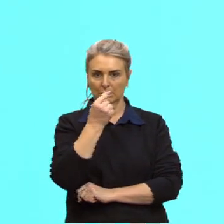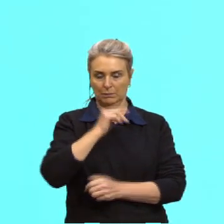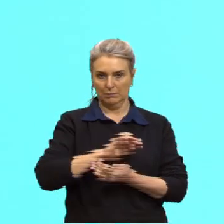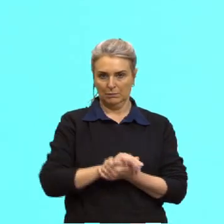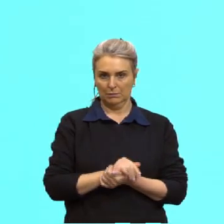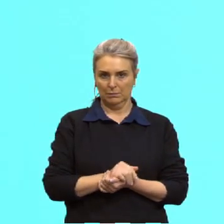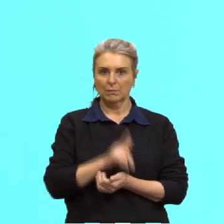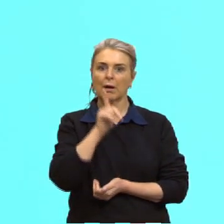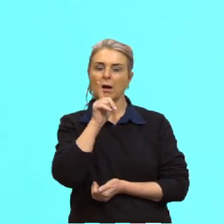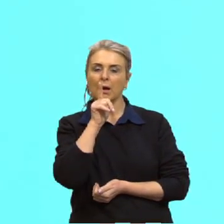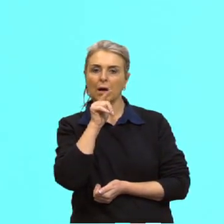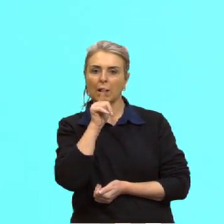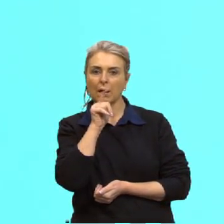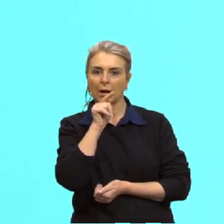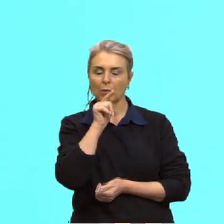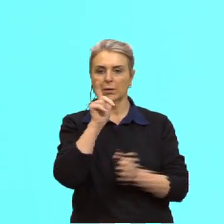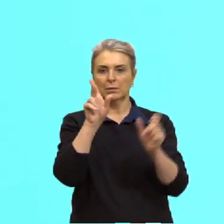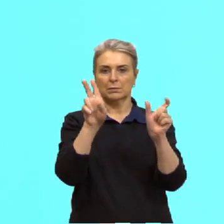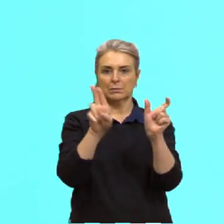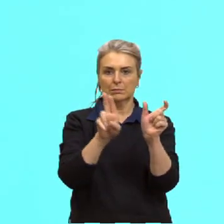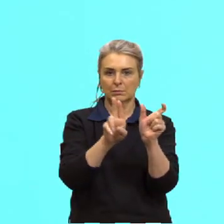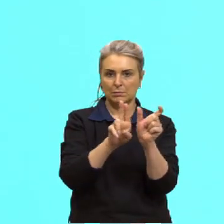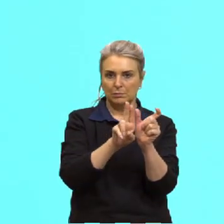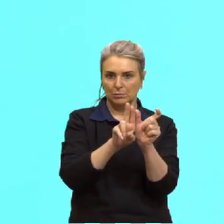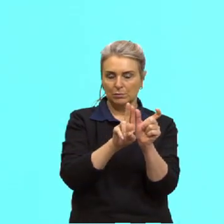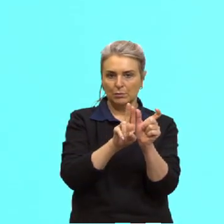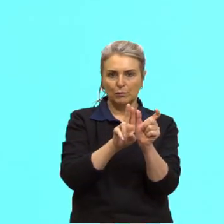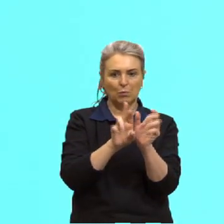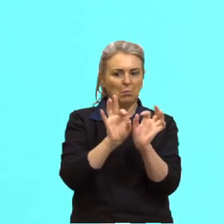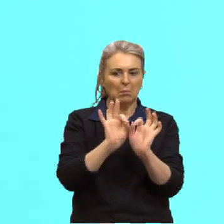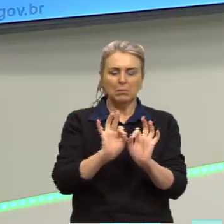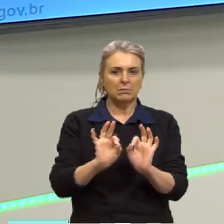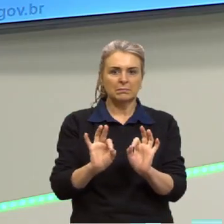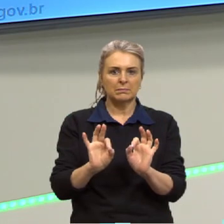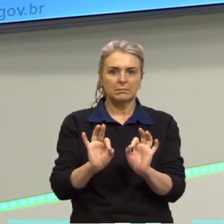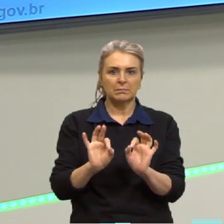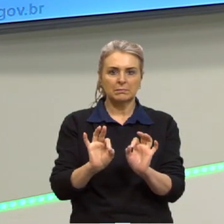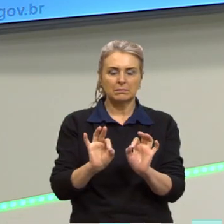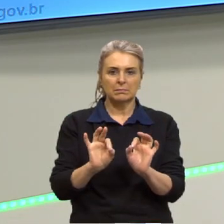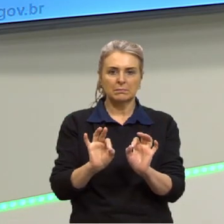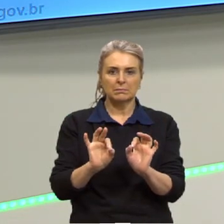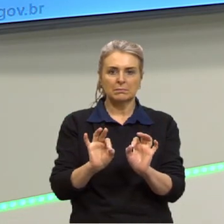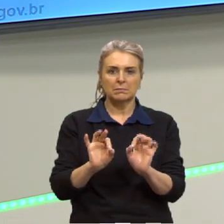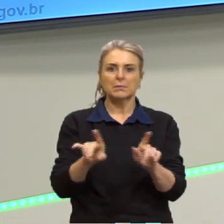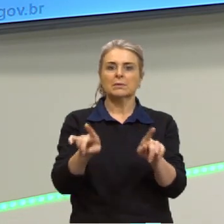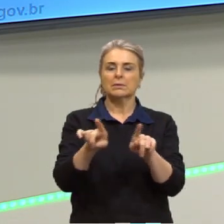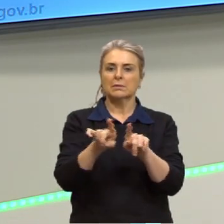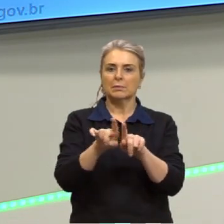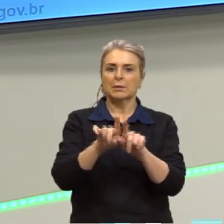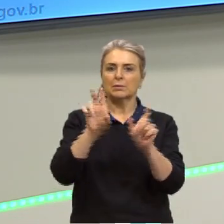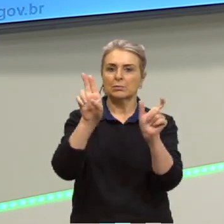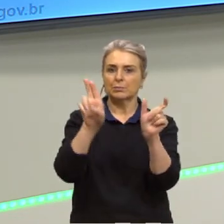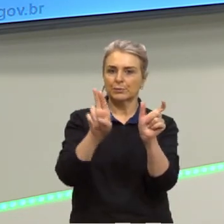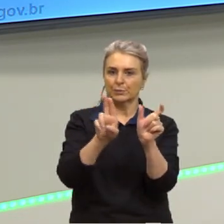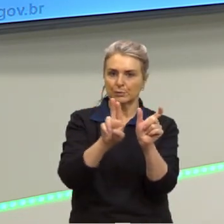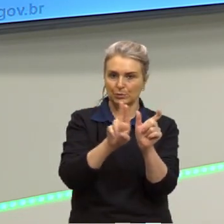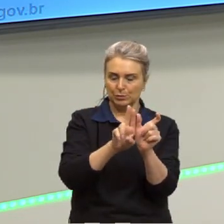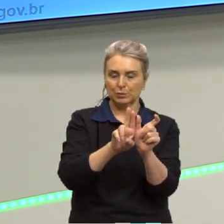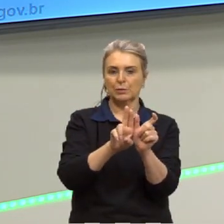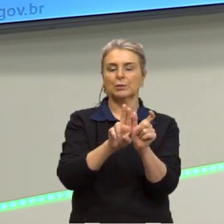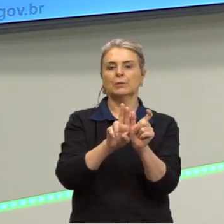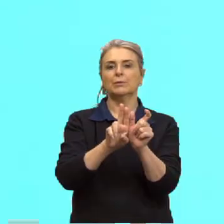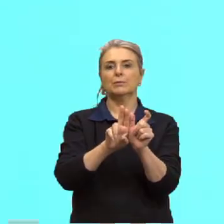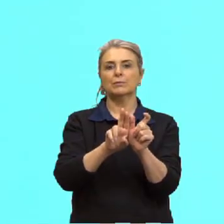Água é um substantivo comum, a gente ainda poderia acrescentar ali é um substantivo comum, feminino singular.